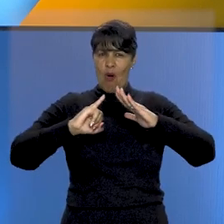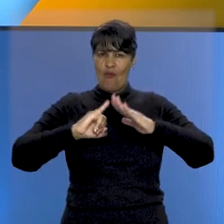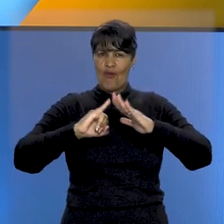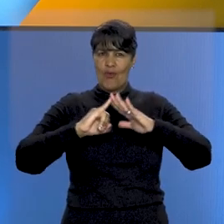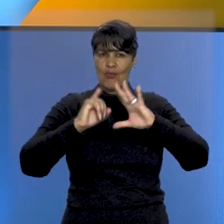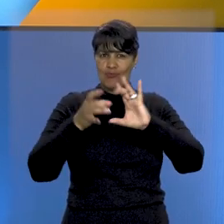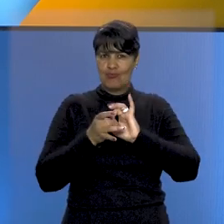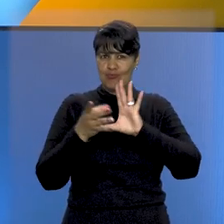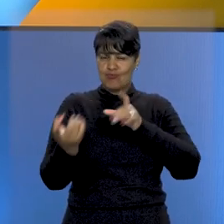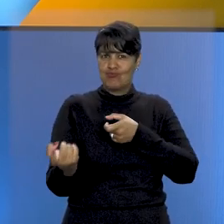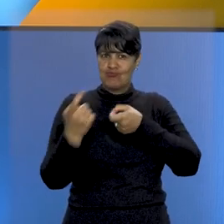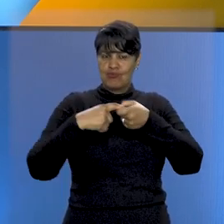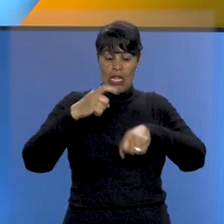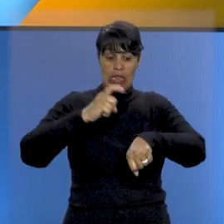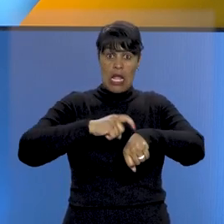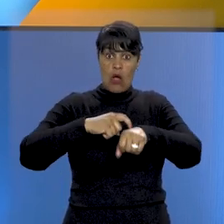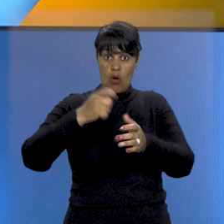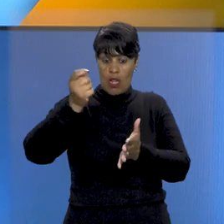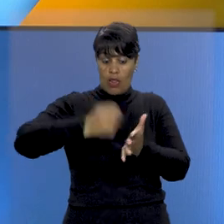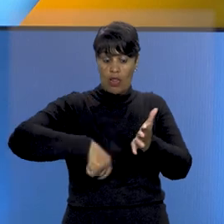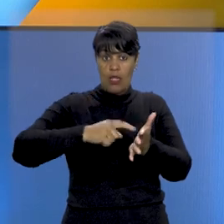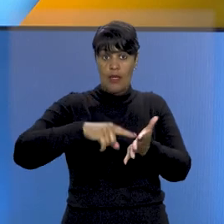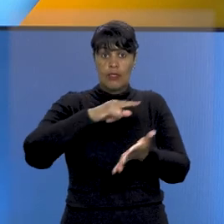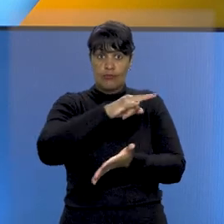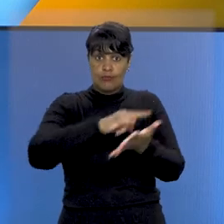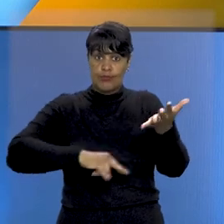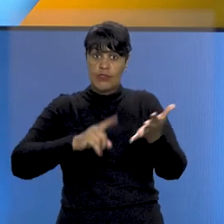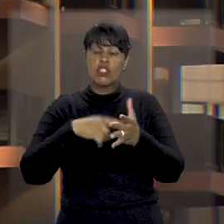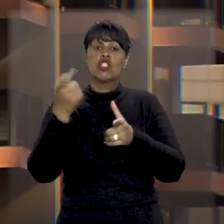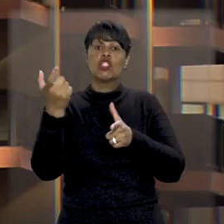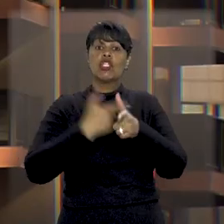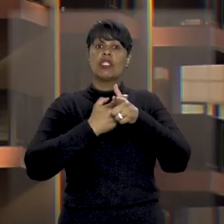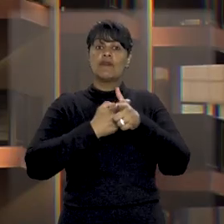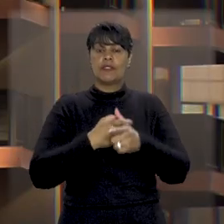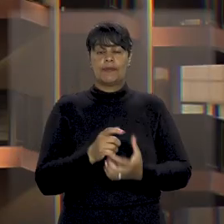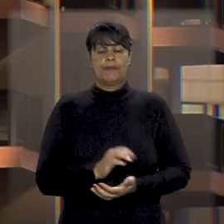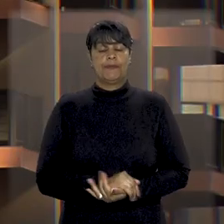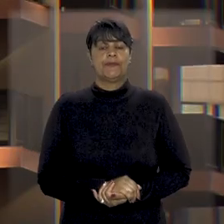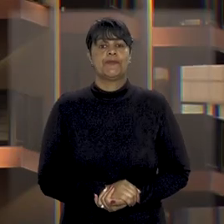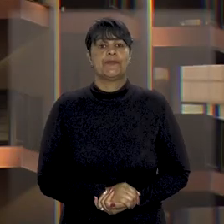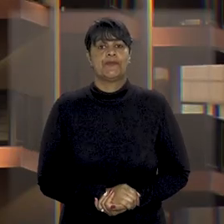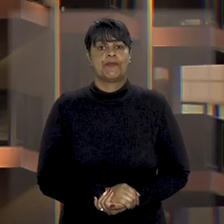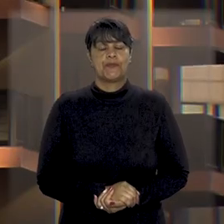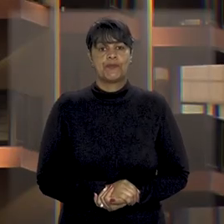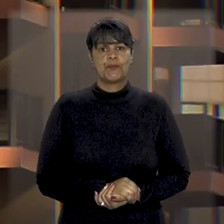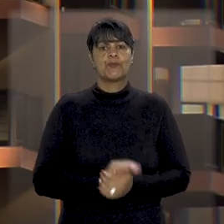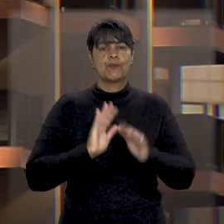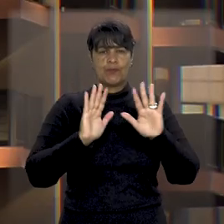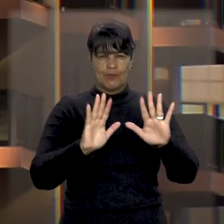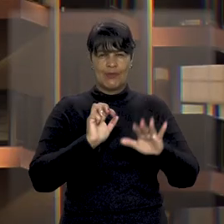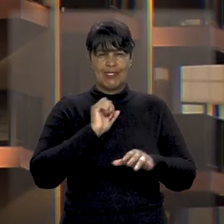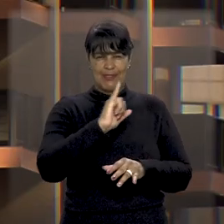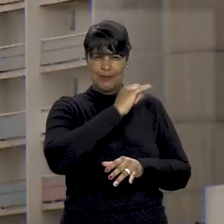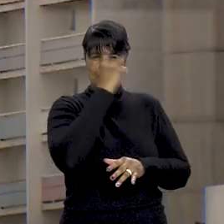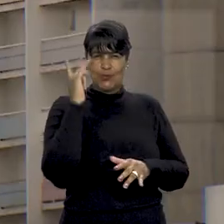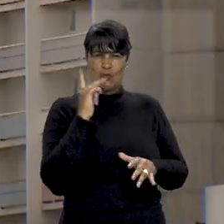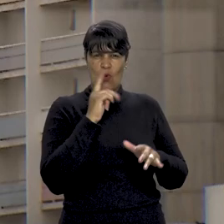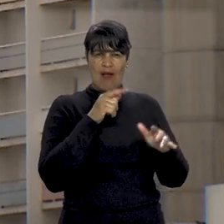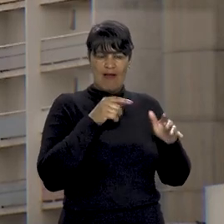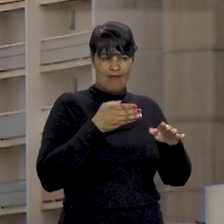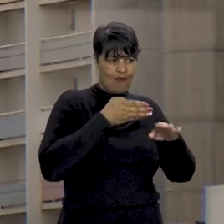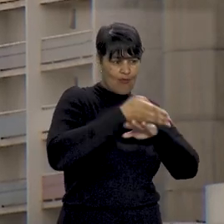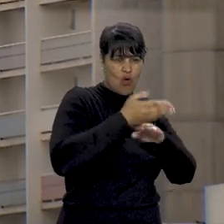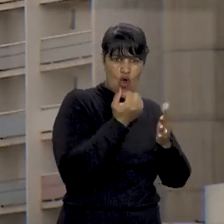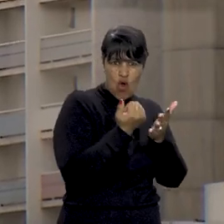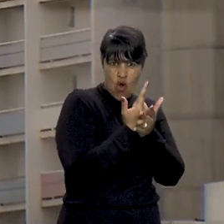a inscrição do débito em dívida ativa. Saiba mais! Antes de adquirir o imóvel, uma compradora verificou que não